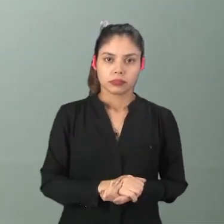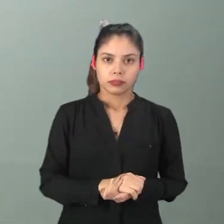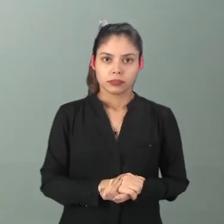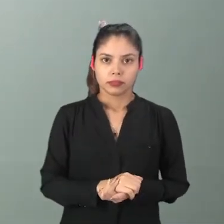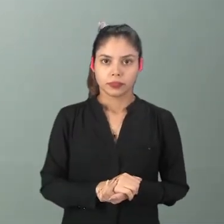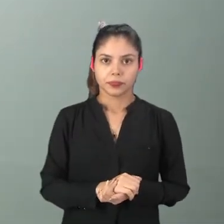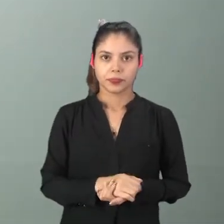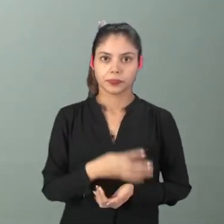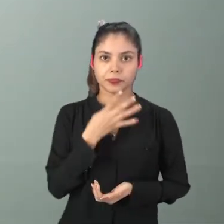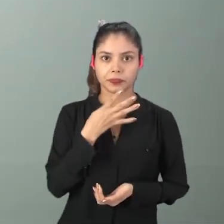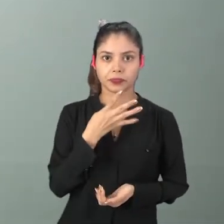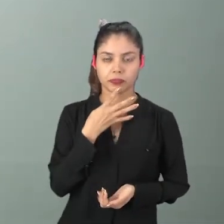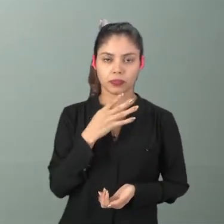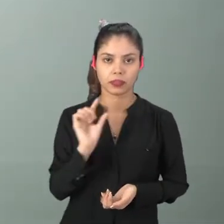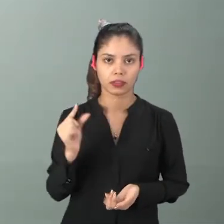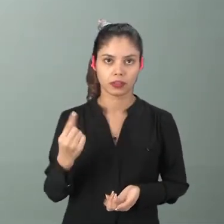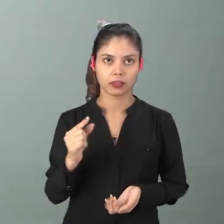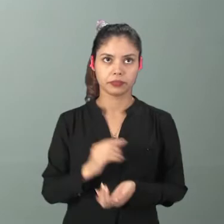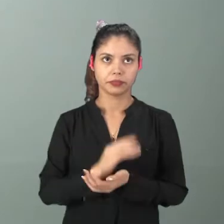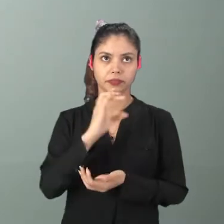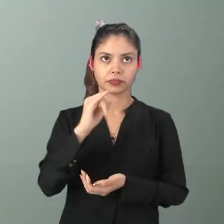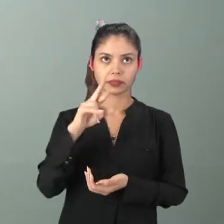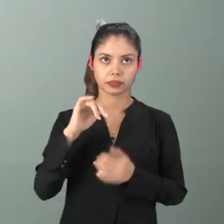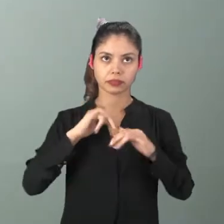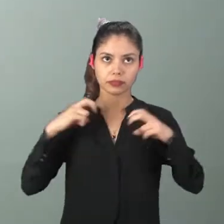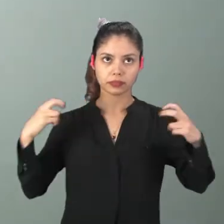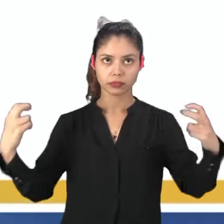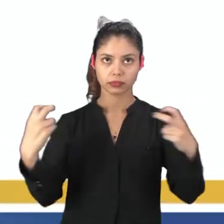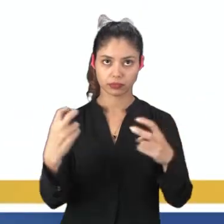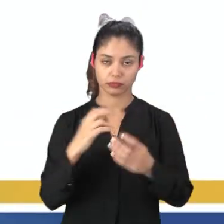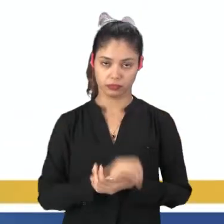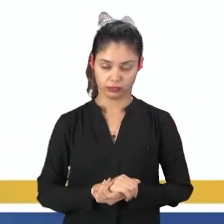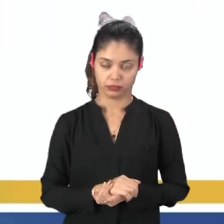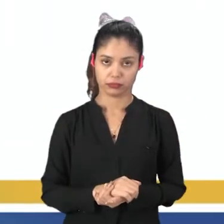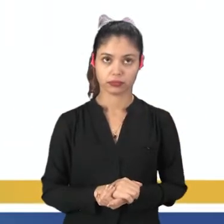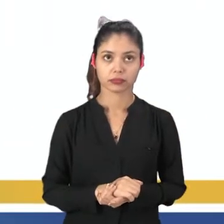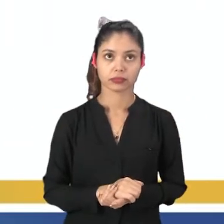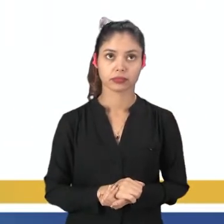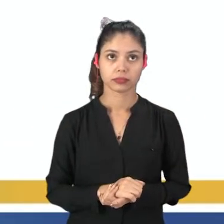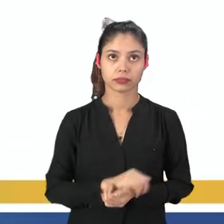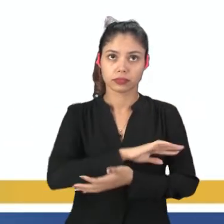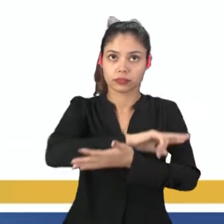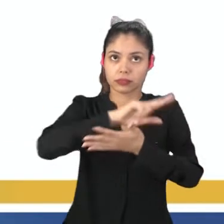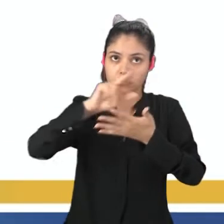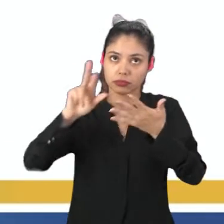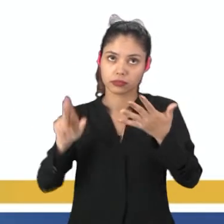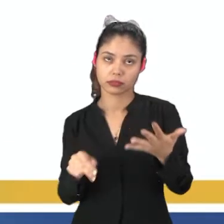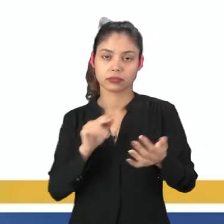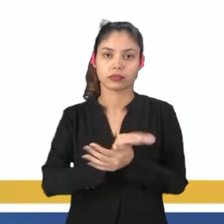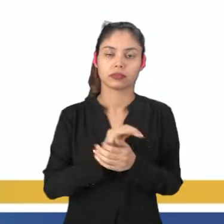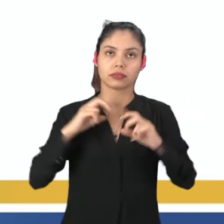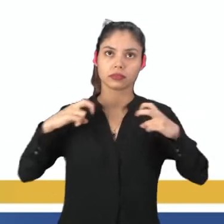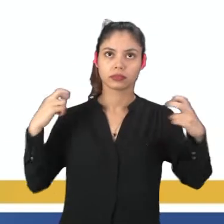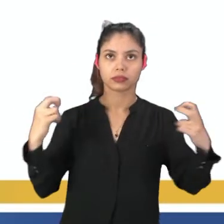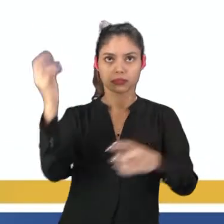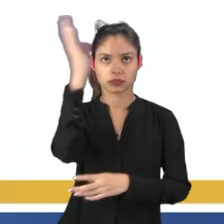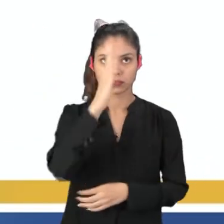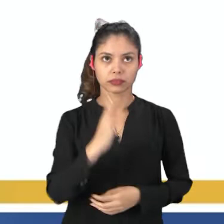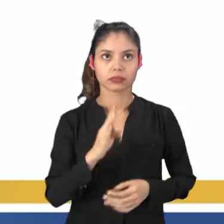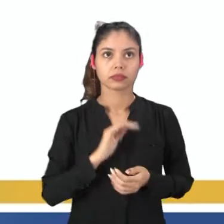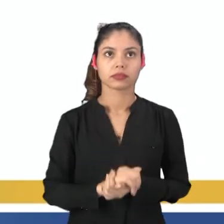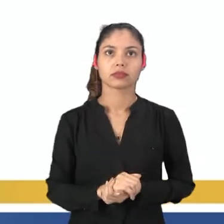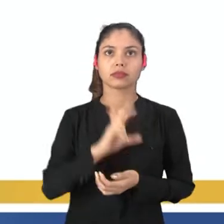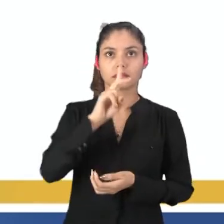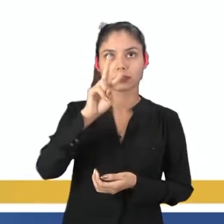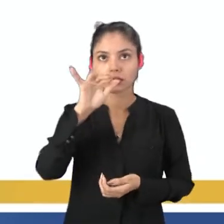vamos conhecer um pouquinho agora da ciranda. Acompanha comigo. De diversas danças de roda no Brasil,